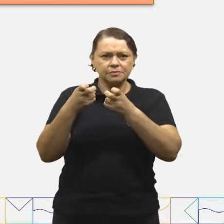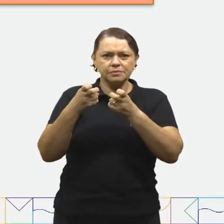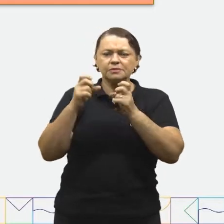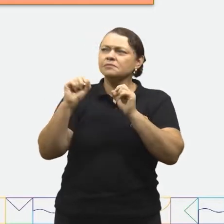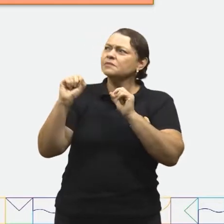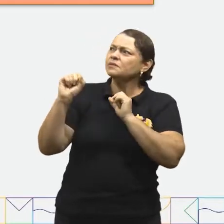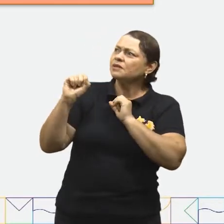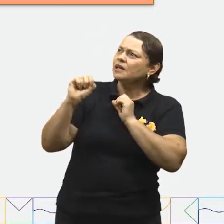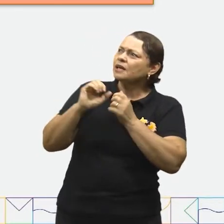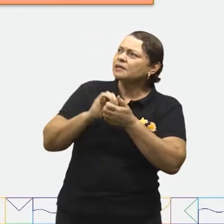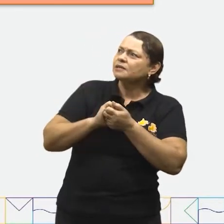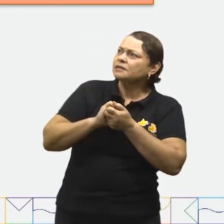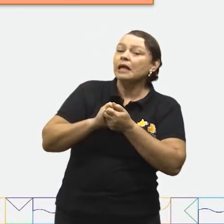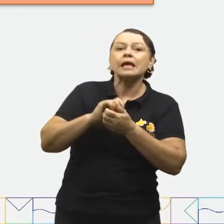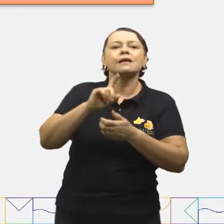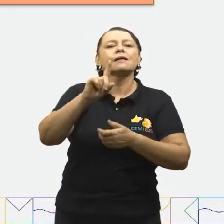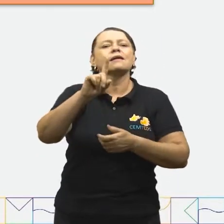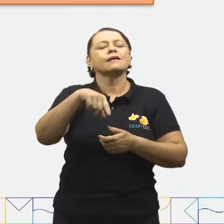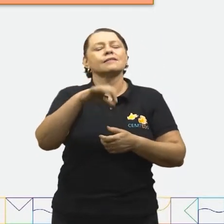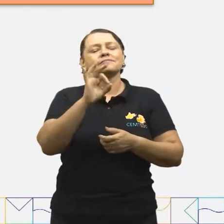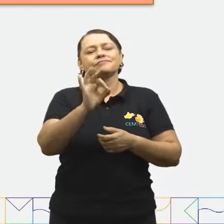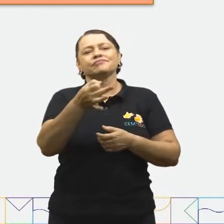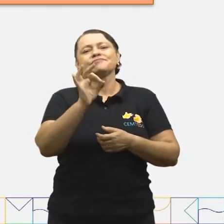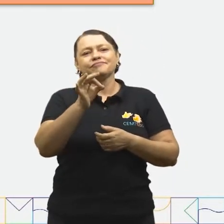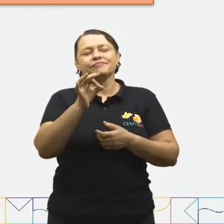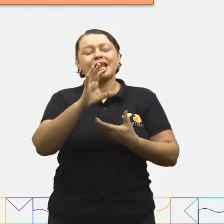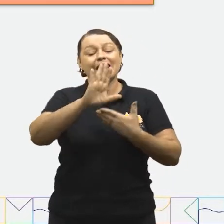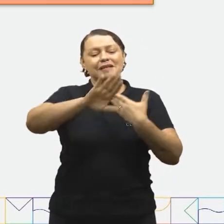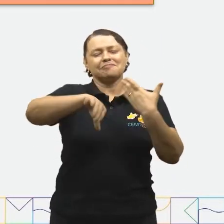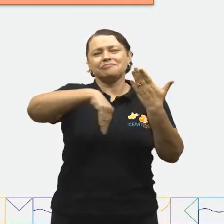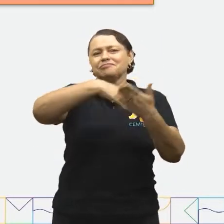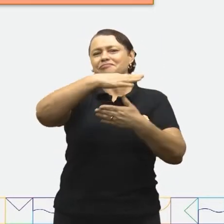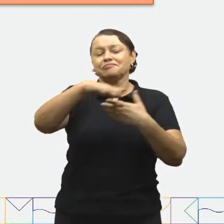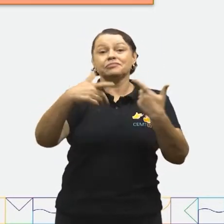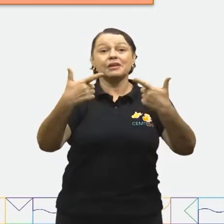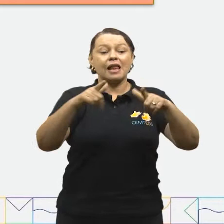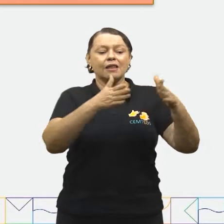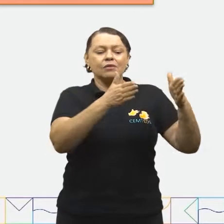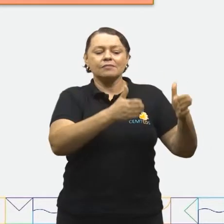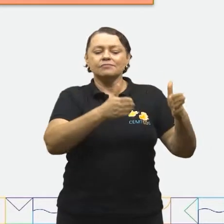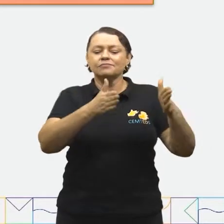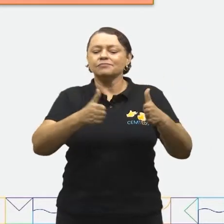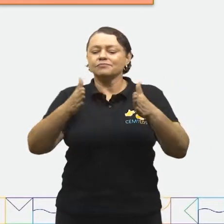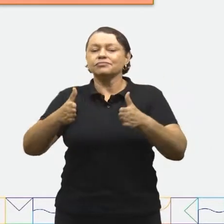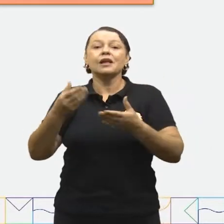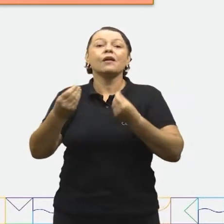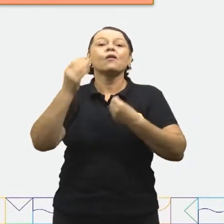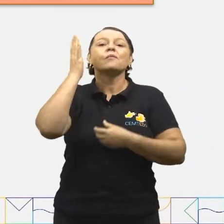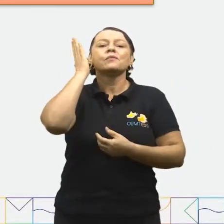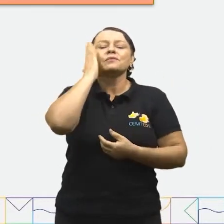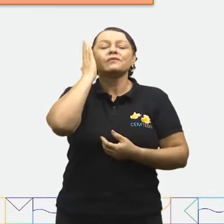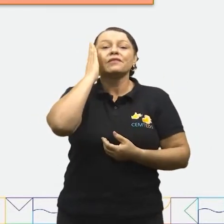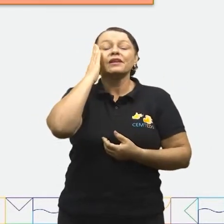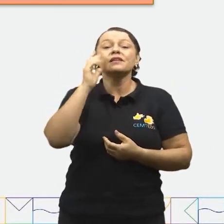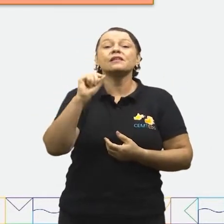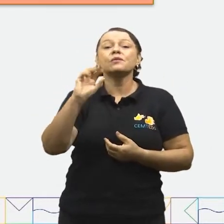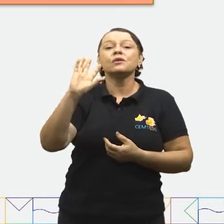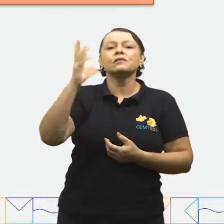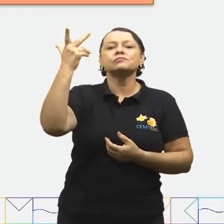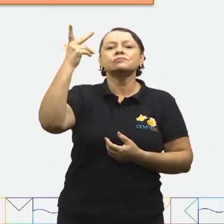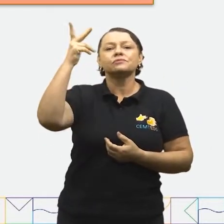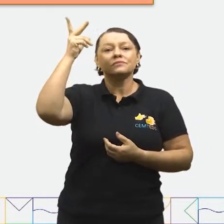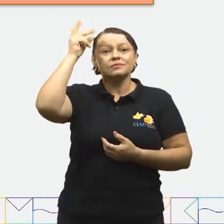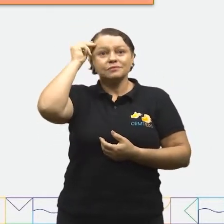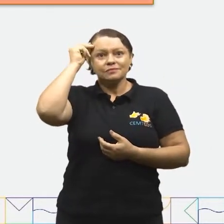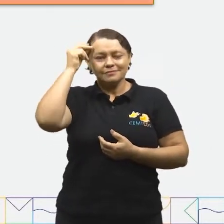o que é? Isso mesmo! Ela está fora da ordem e não dá para entender o que houve com a Tainá.